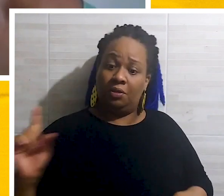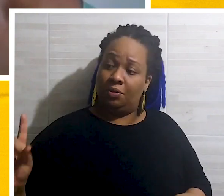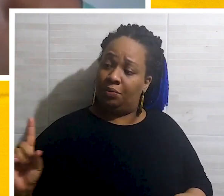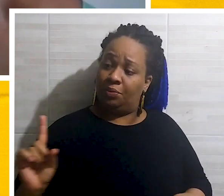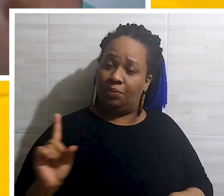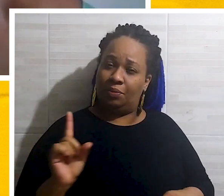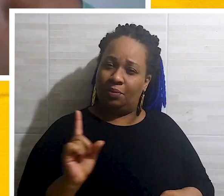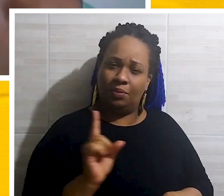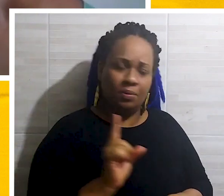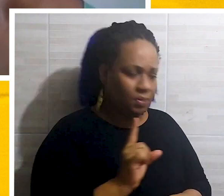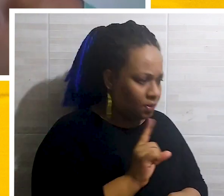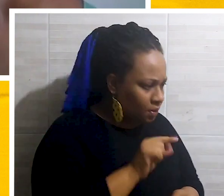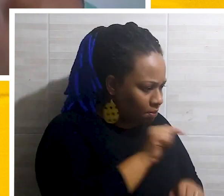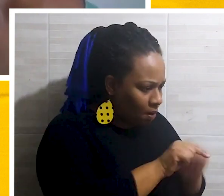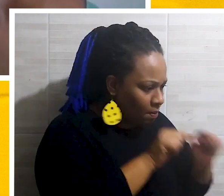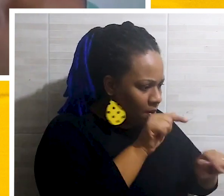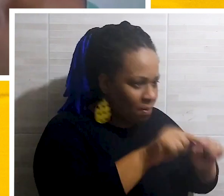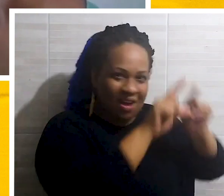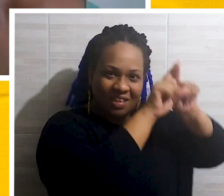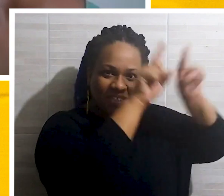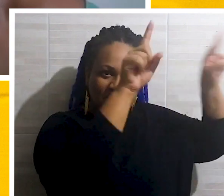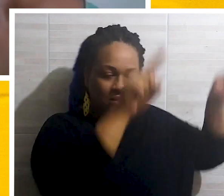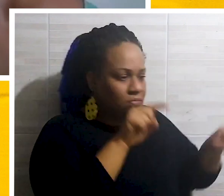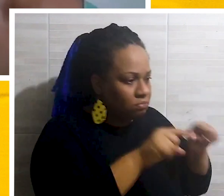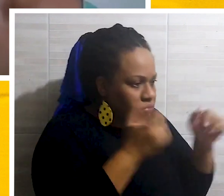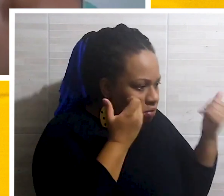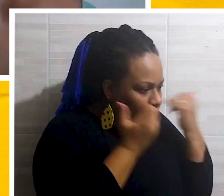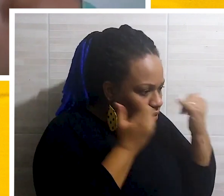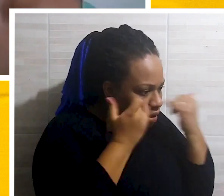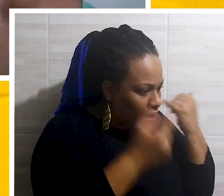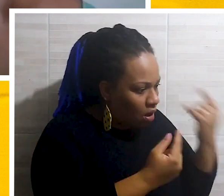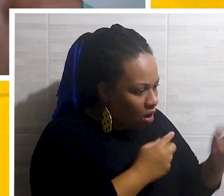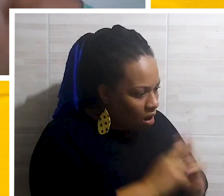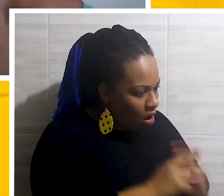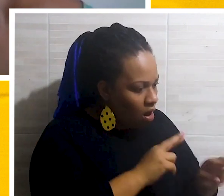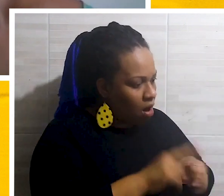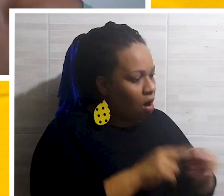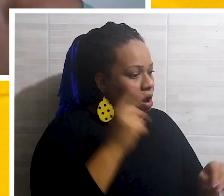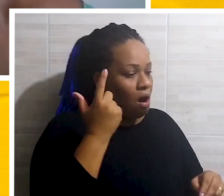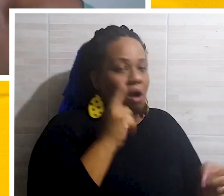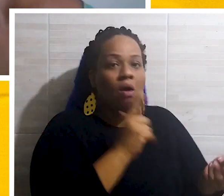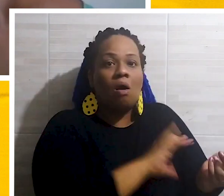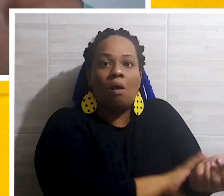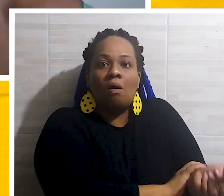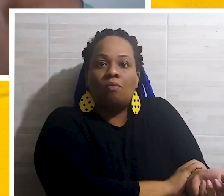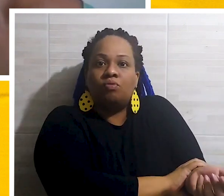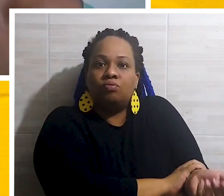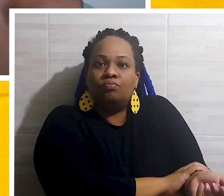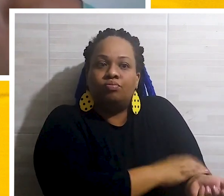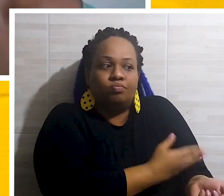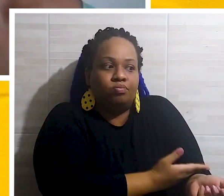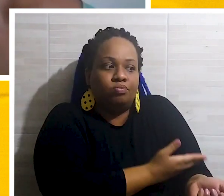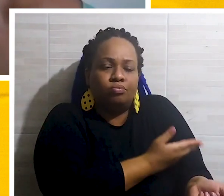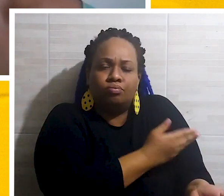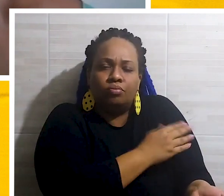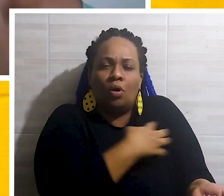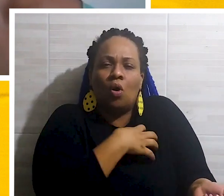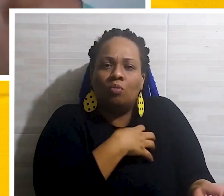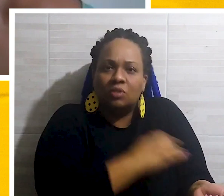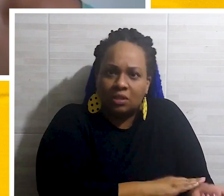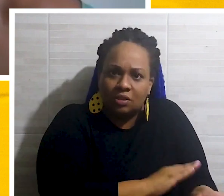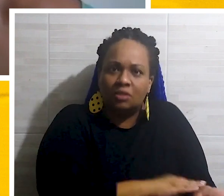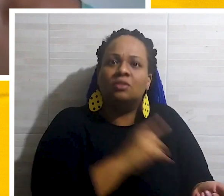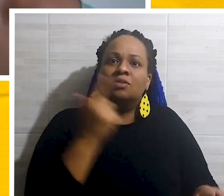o paciente ao chegar ele vai receber toda a instrução do que ele deve fazer. E nesse equipamento ele vai conseguir medir a pressão, ele vai conseguir medir a